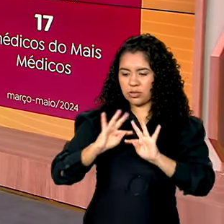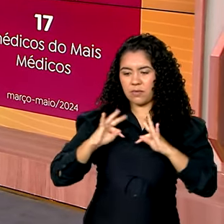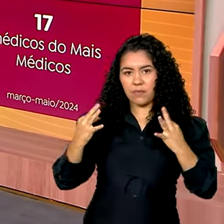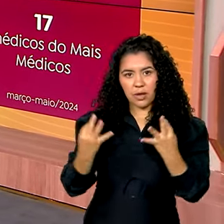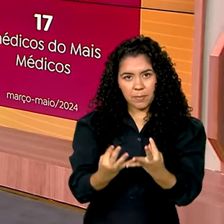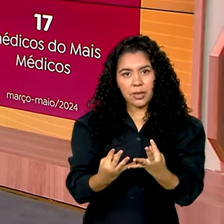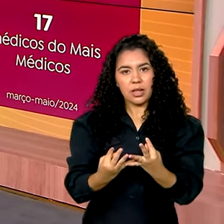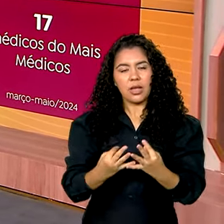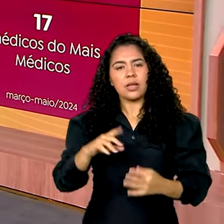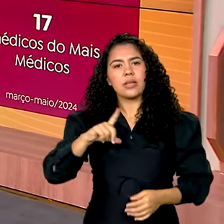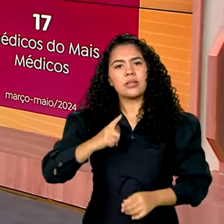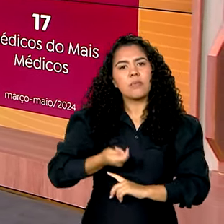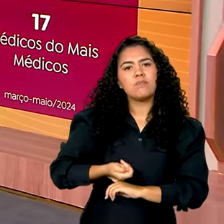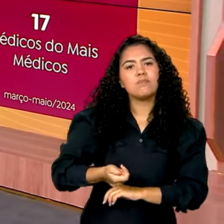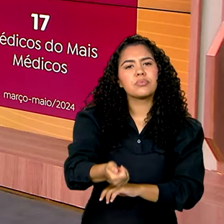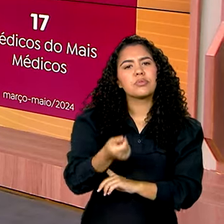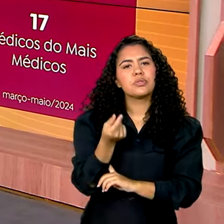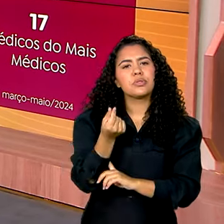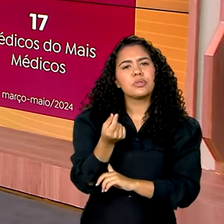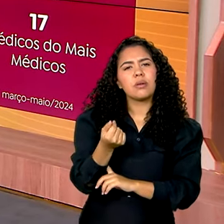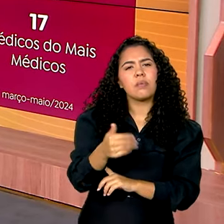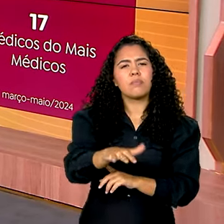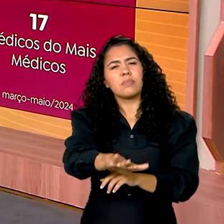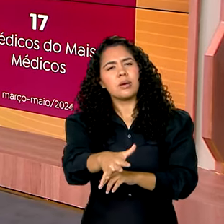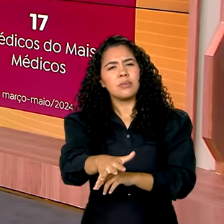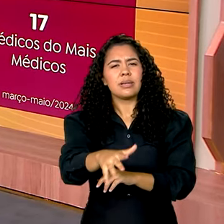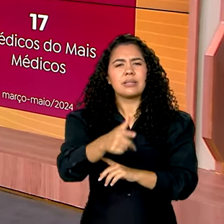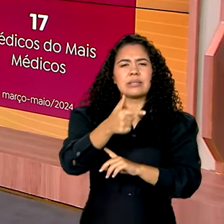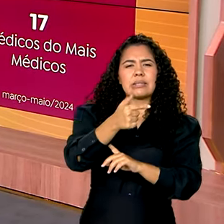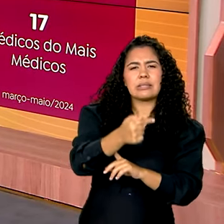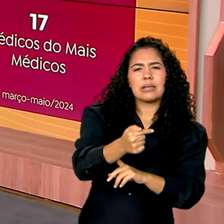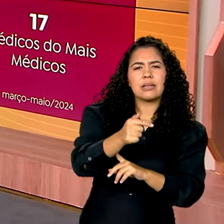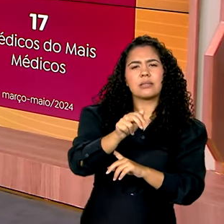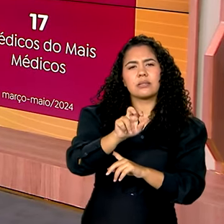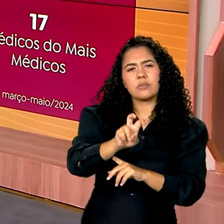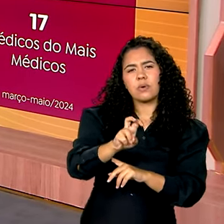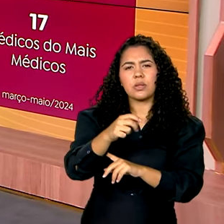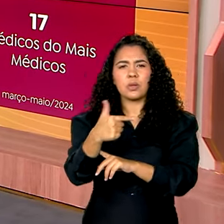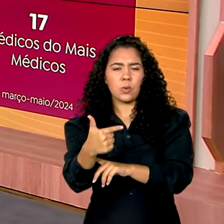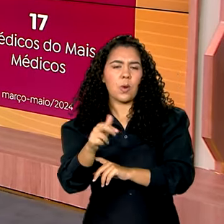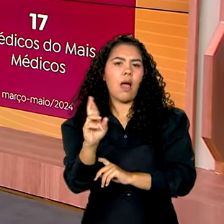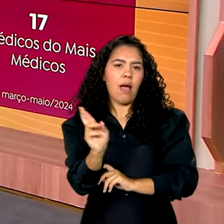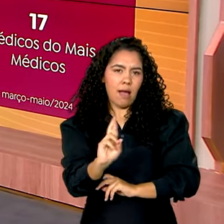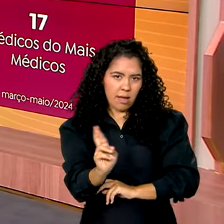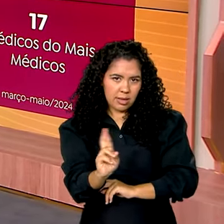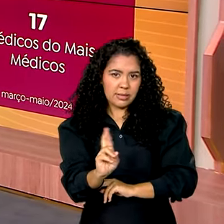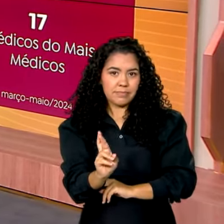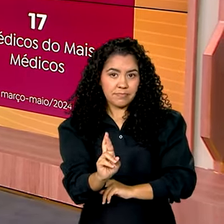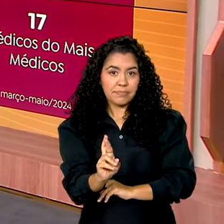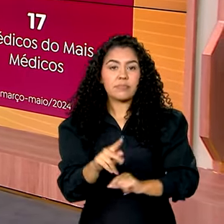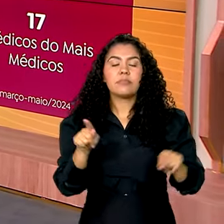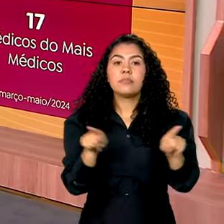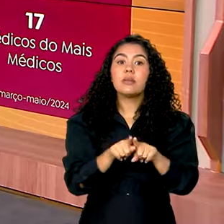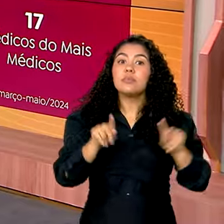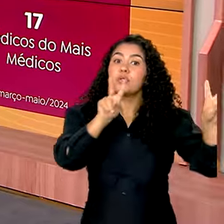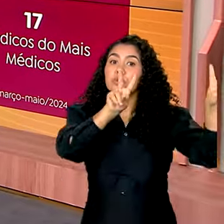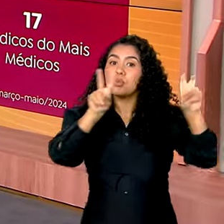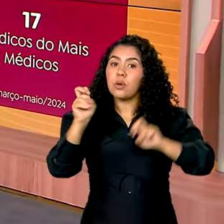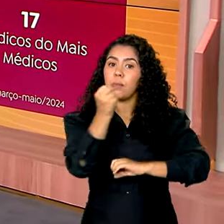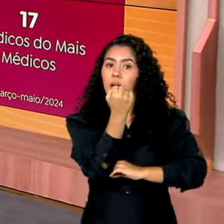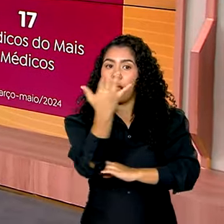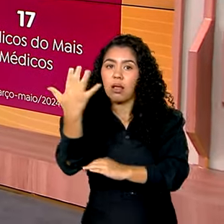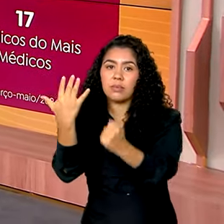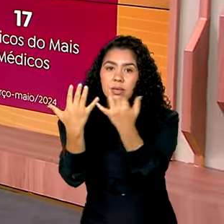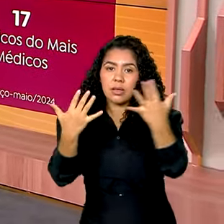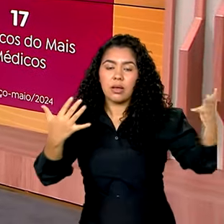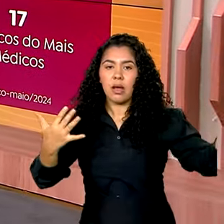benefício médio na região de 752 reais. Na área ambiental,